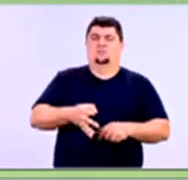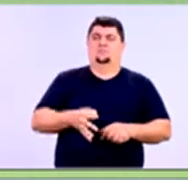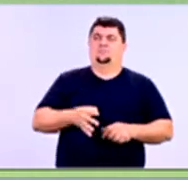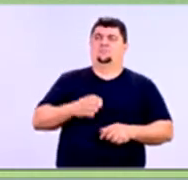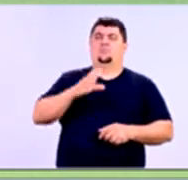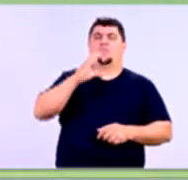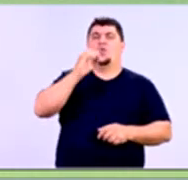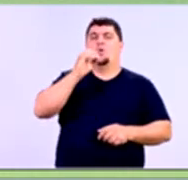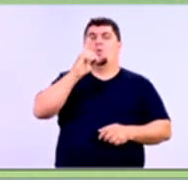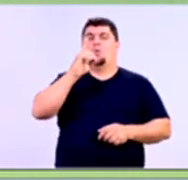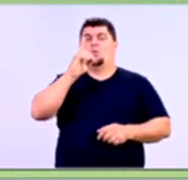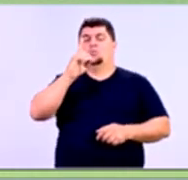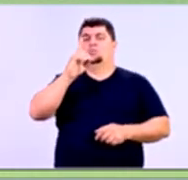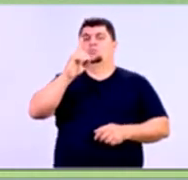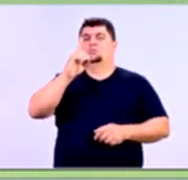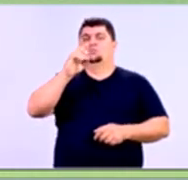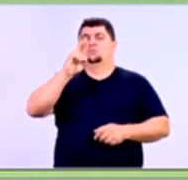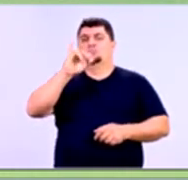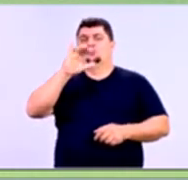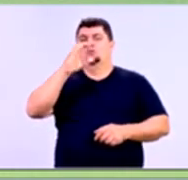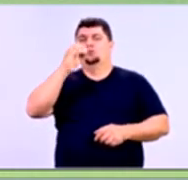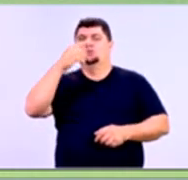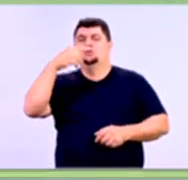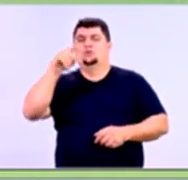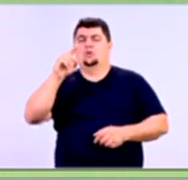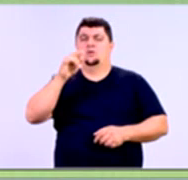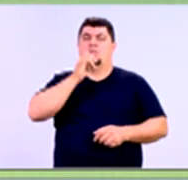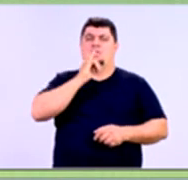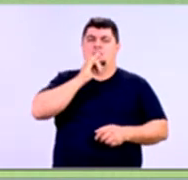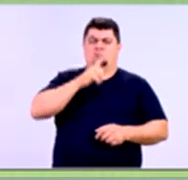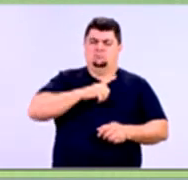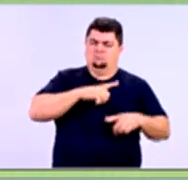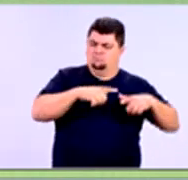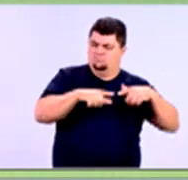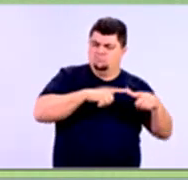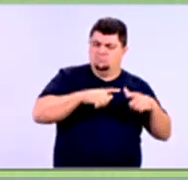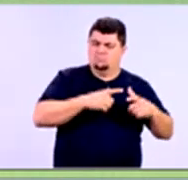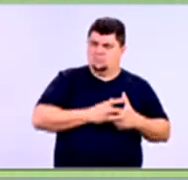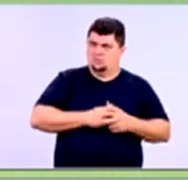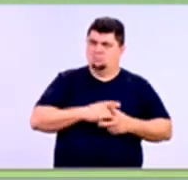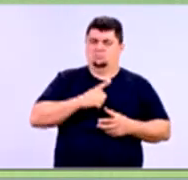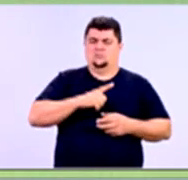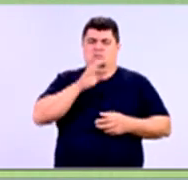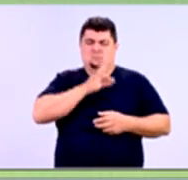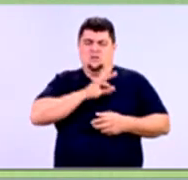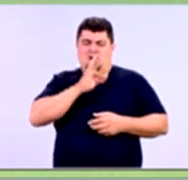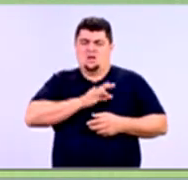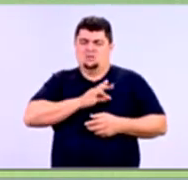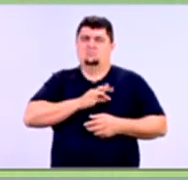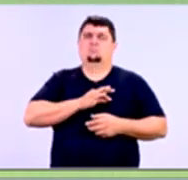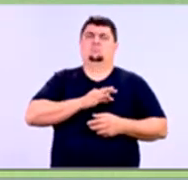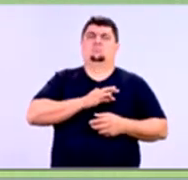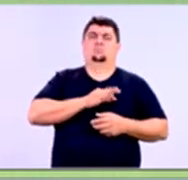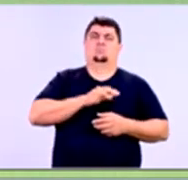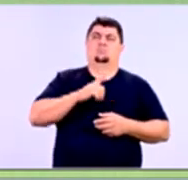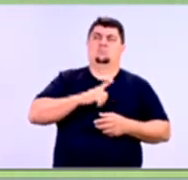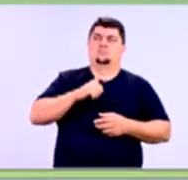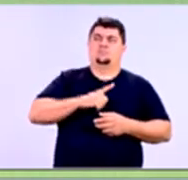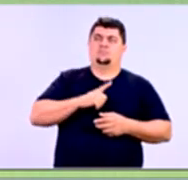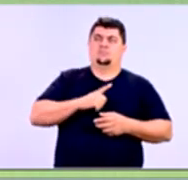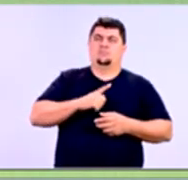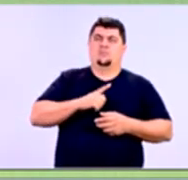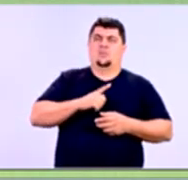Condições, está ligada à noção do emprego que a pessoa tem, está ligada à pessoa ter renda. E está ligada a uma